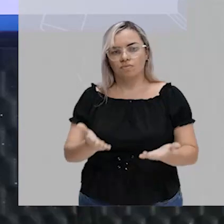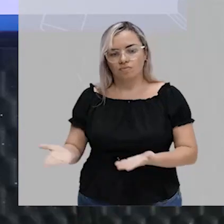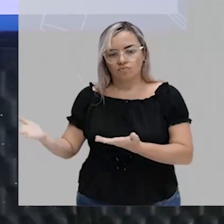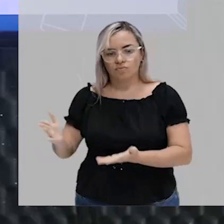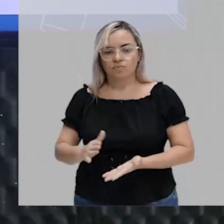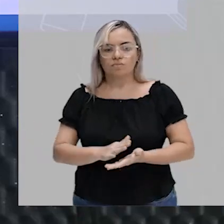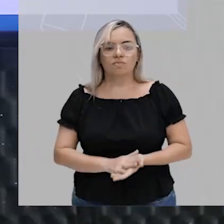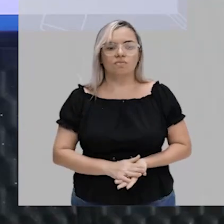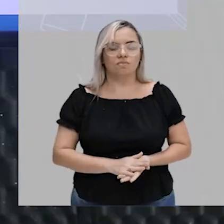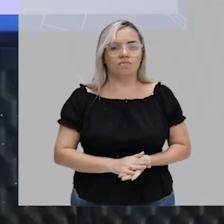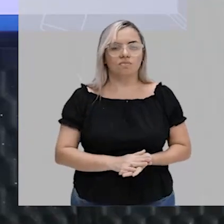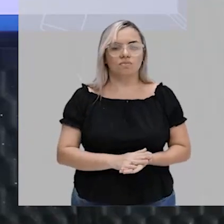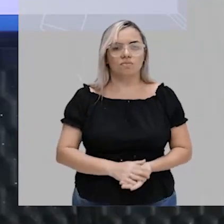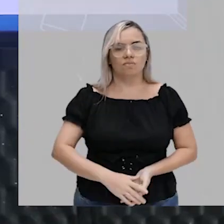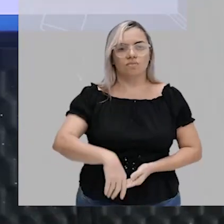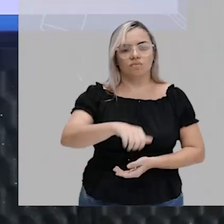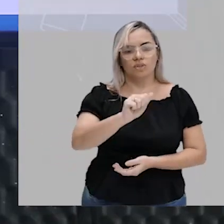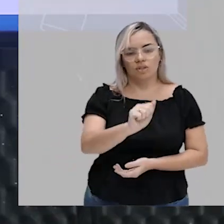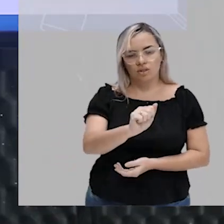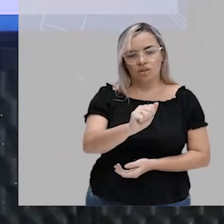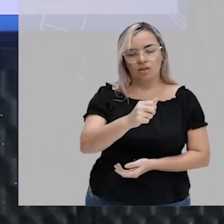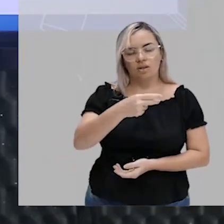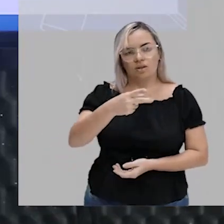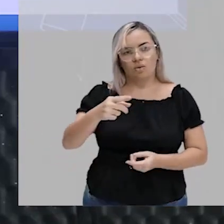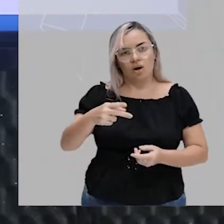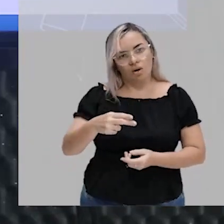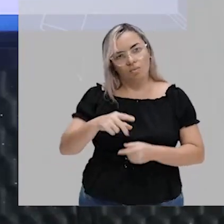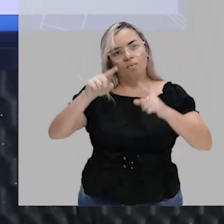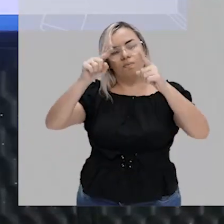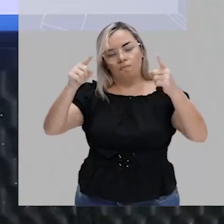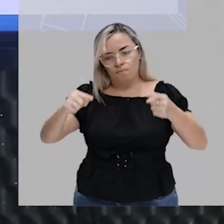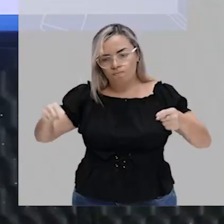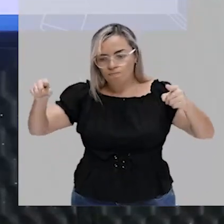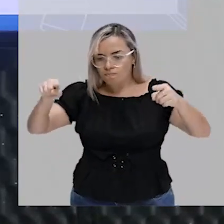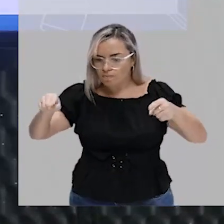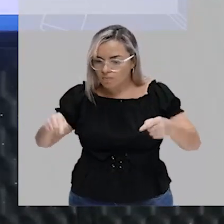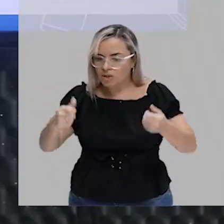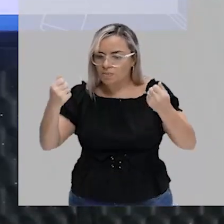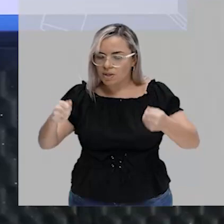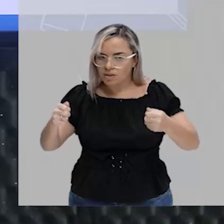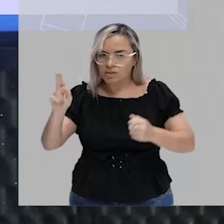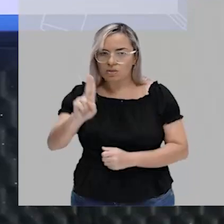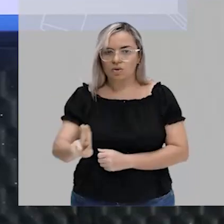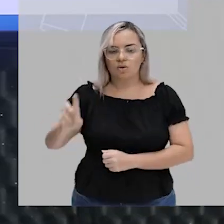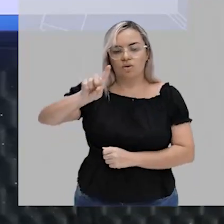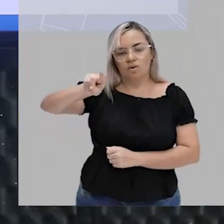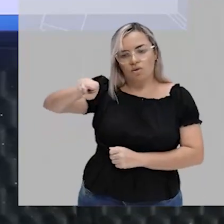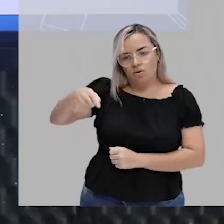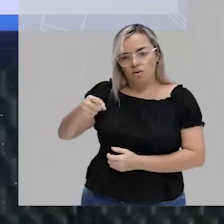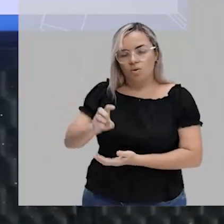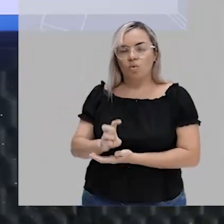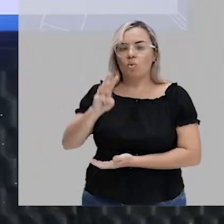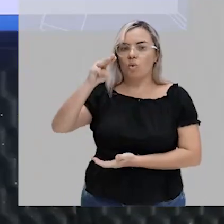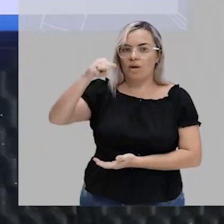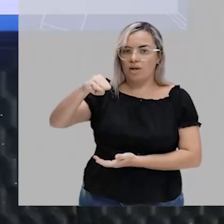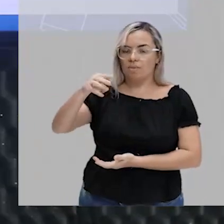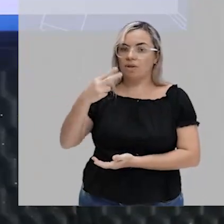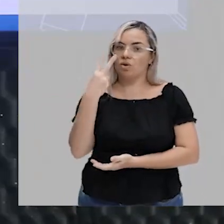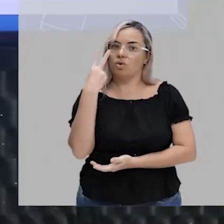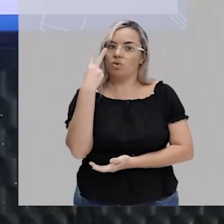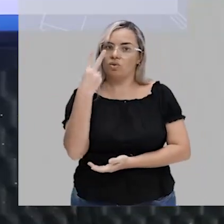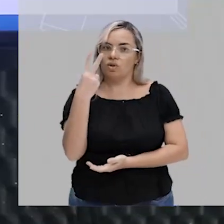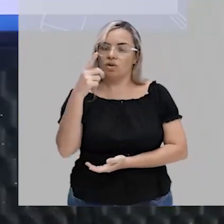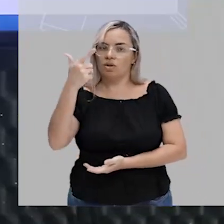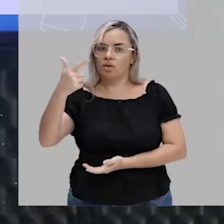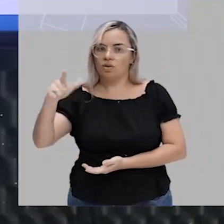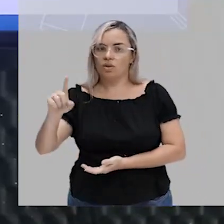denominado de A, então eu estou repetindo, igual entre chaves separados por vírgula. Como o M se repete, eu coloco ele apenas uma vez,